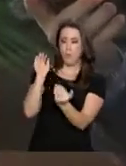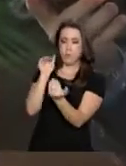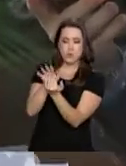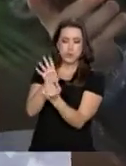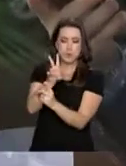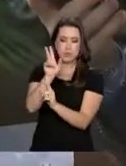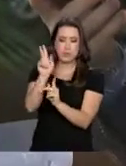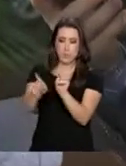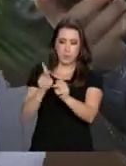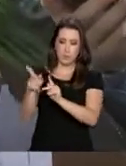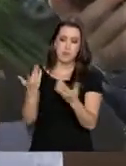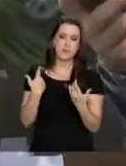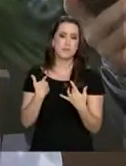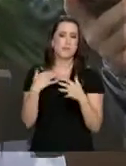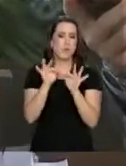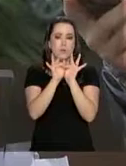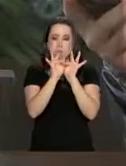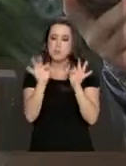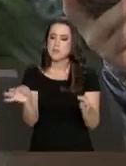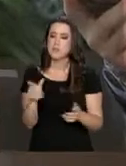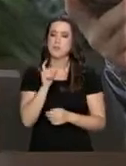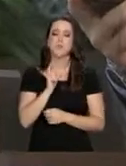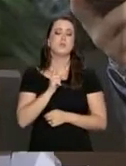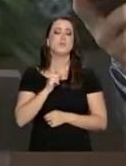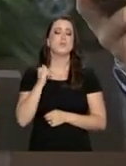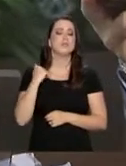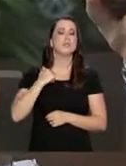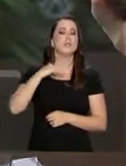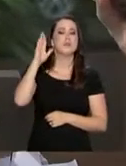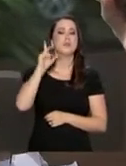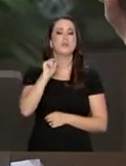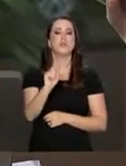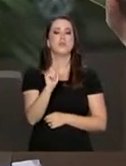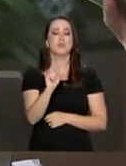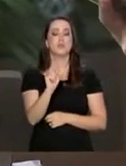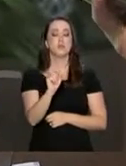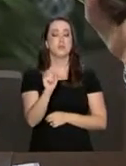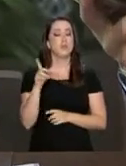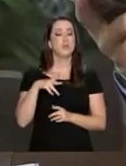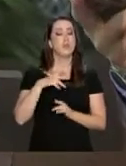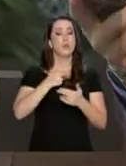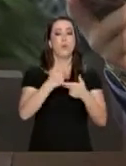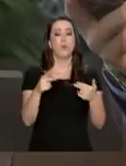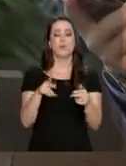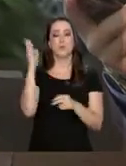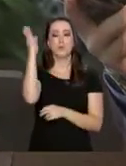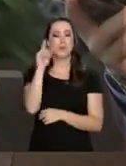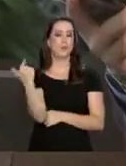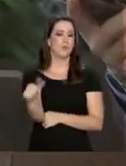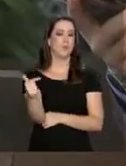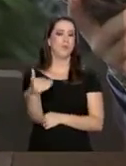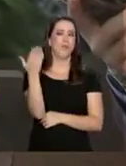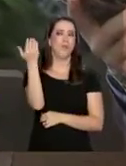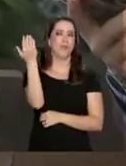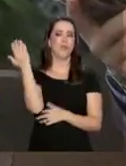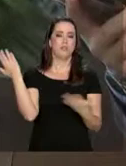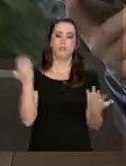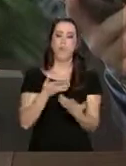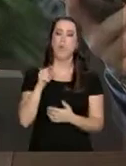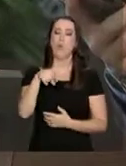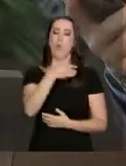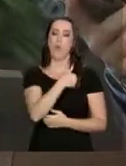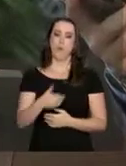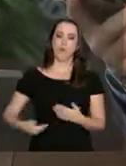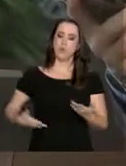enxuto e buscando ter algo que há muito tempo o Brasil não tem. Um governo que verdadeiramente sirva